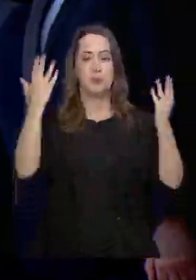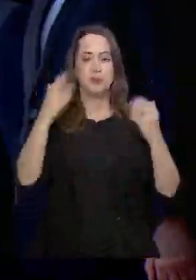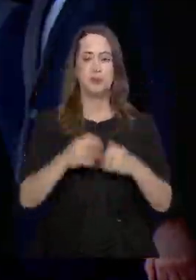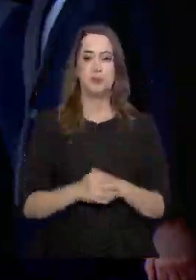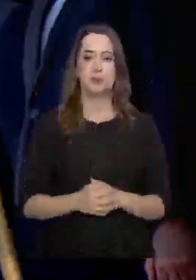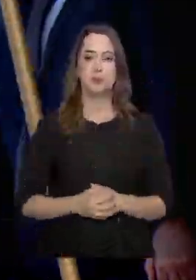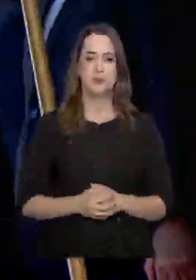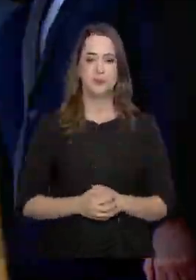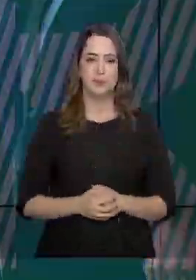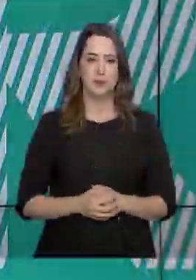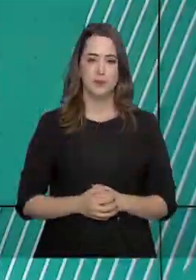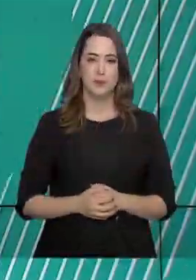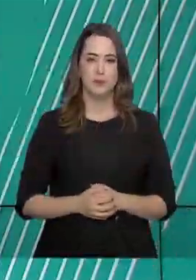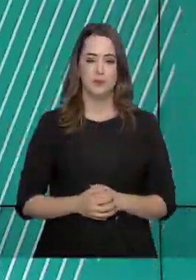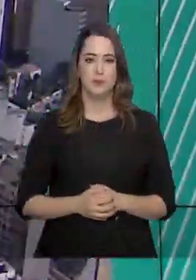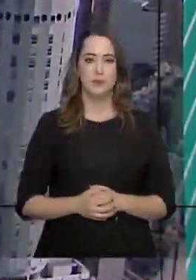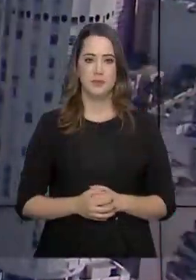cerimônia.